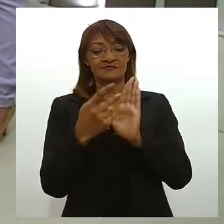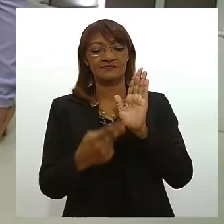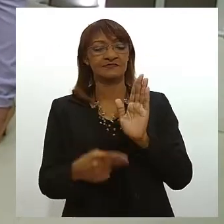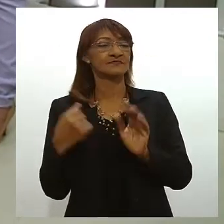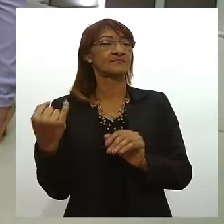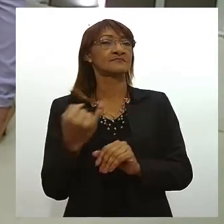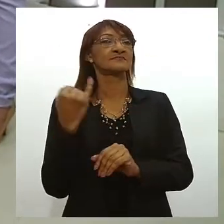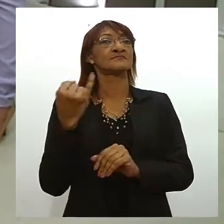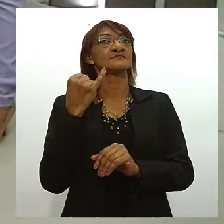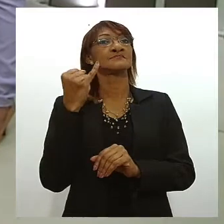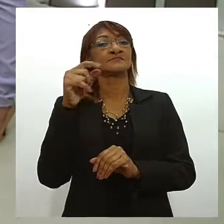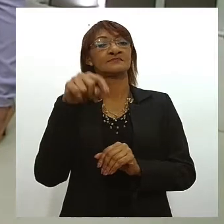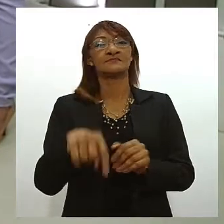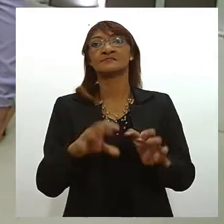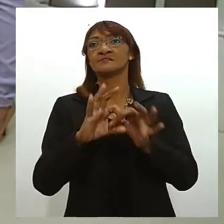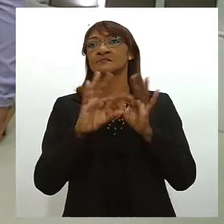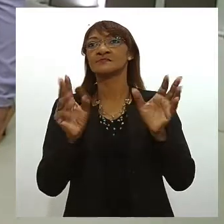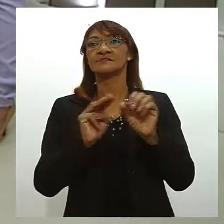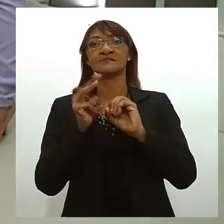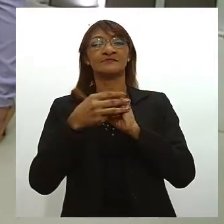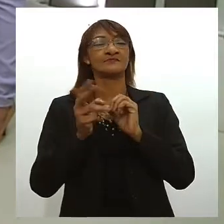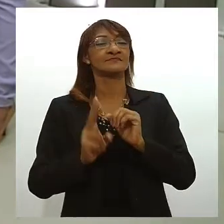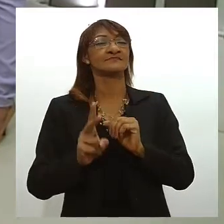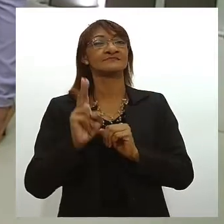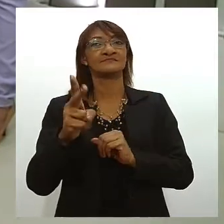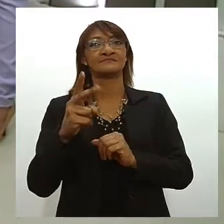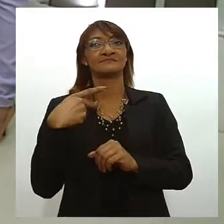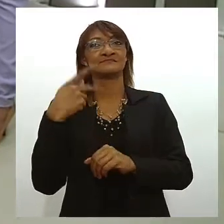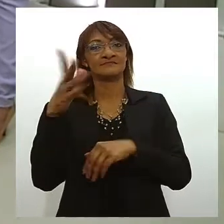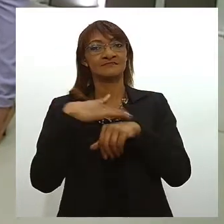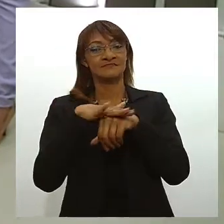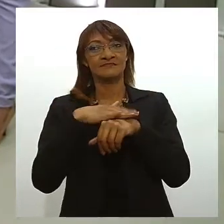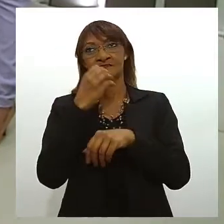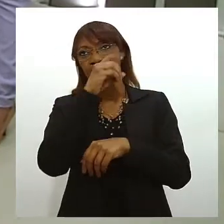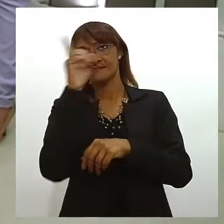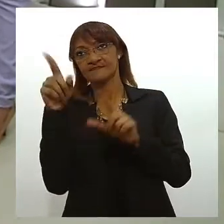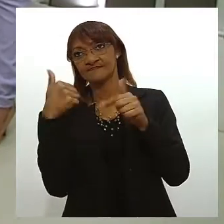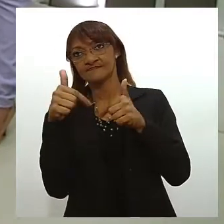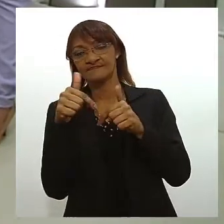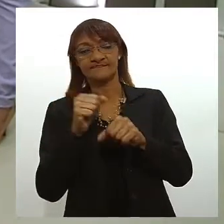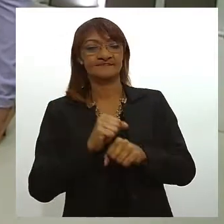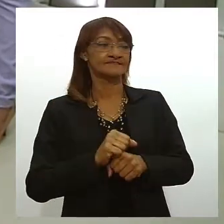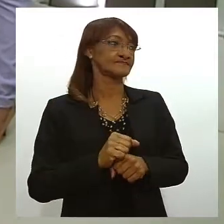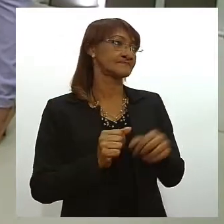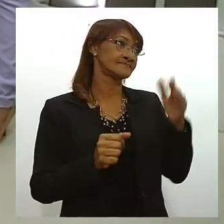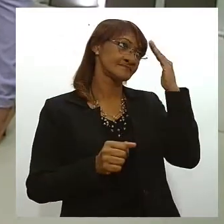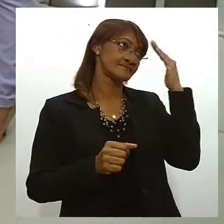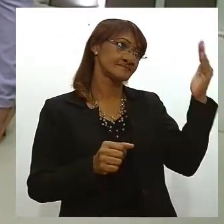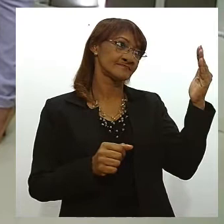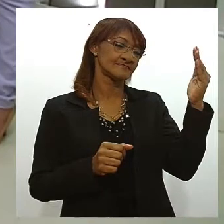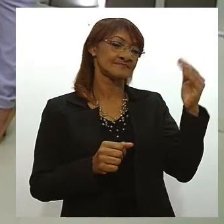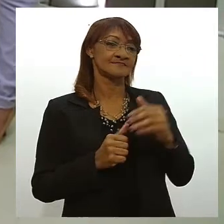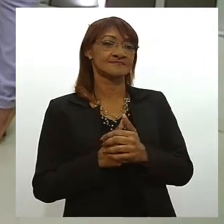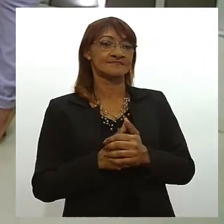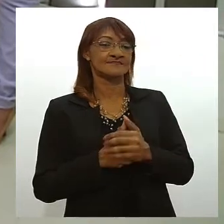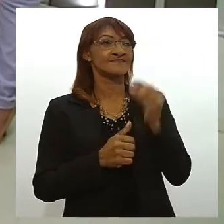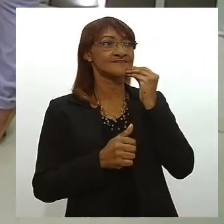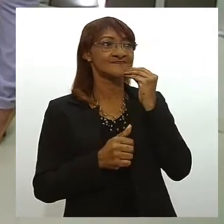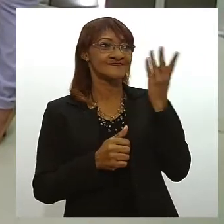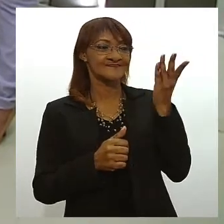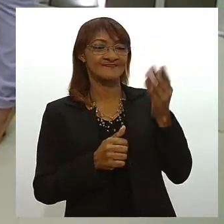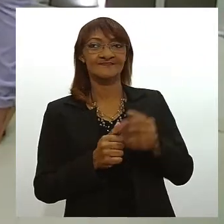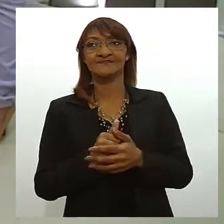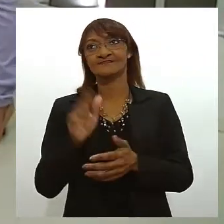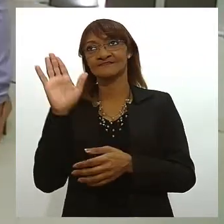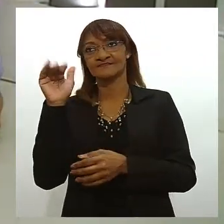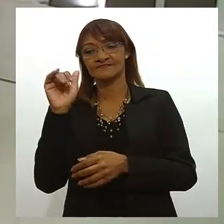e as portas da TV LES estão sempre abertas para a gente estar aqui conversando. Tenham um bom dia de trabalho. Obrigado, muito obrigado pela oportunidade. Até